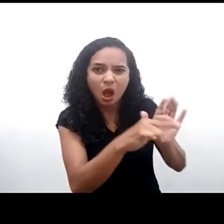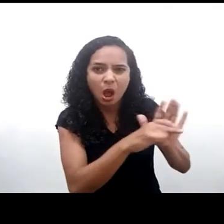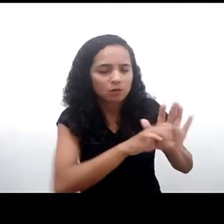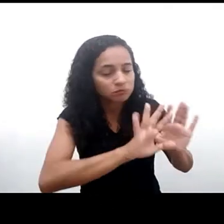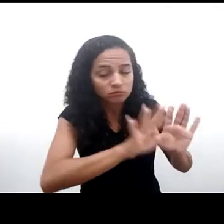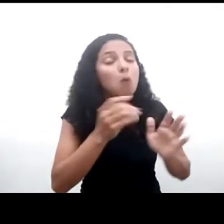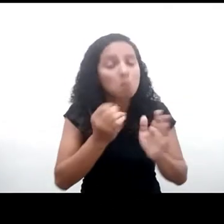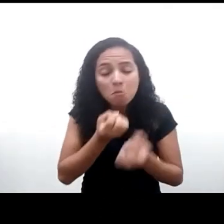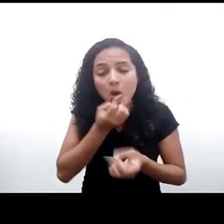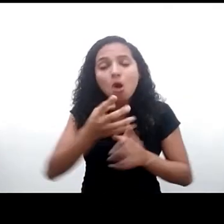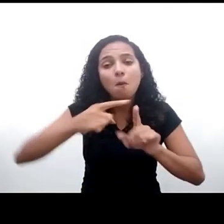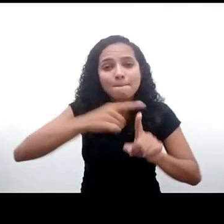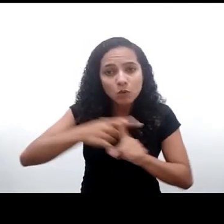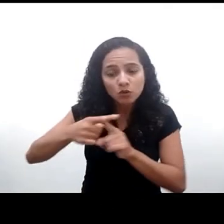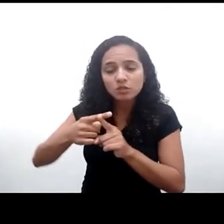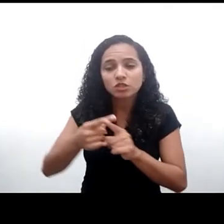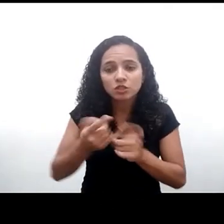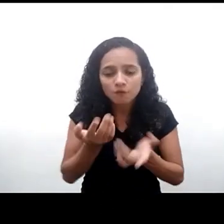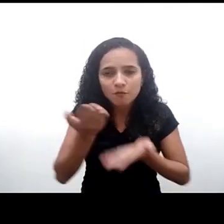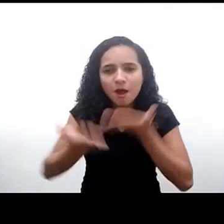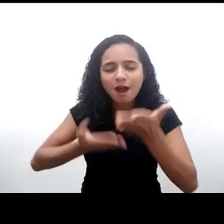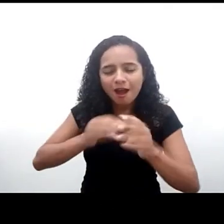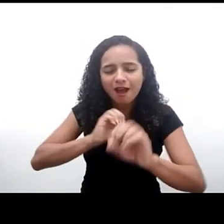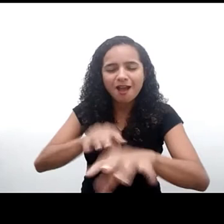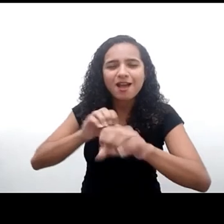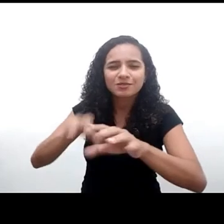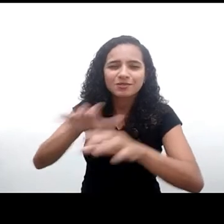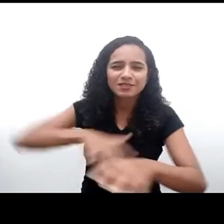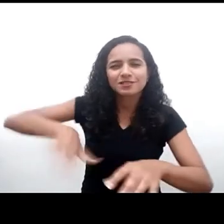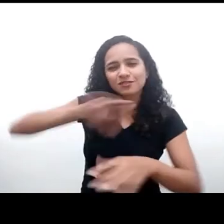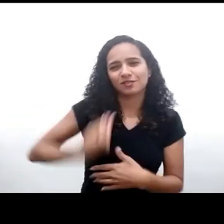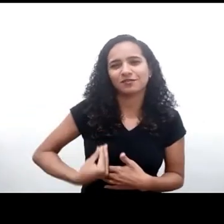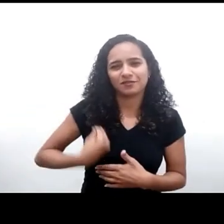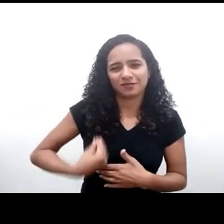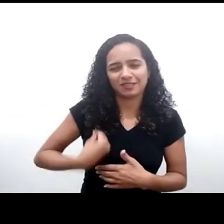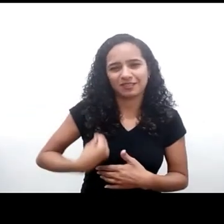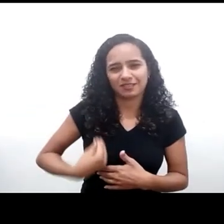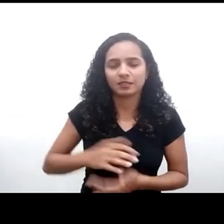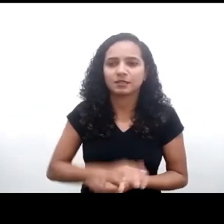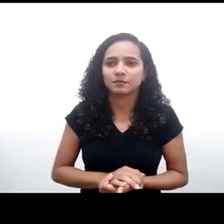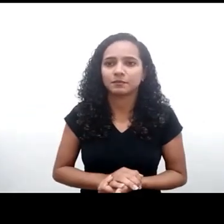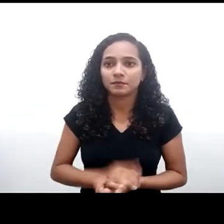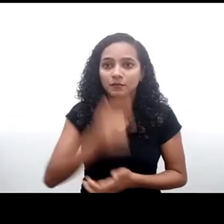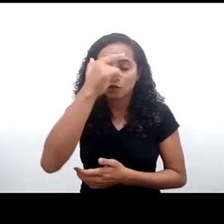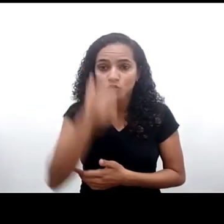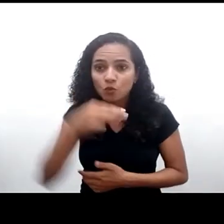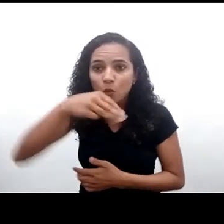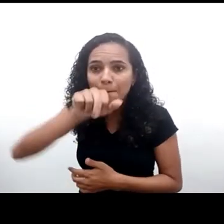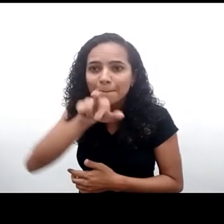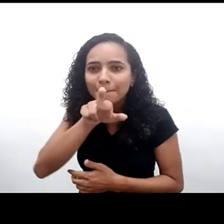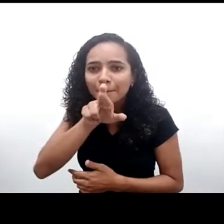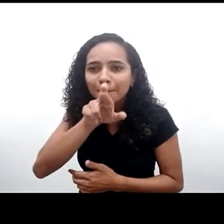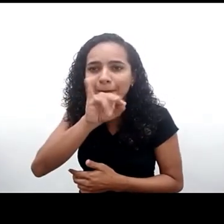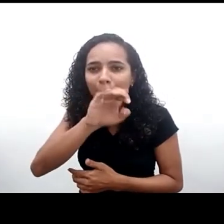educação para a parte pessoal e geral da vida das crianças. Sou Marieli Flores da